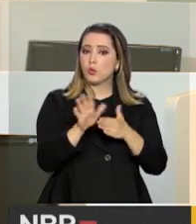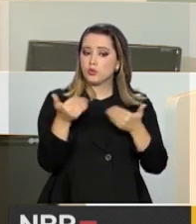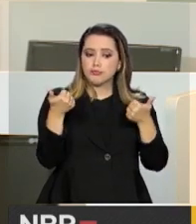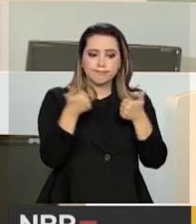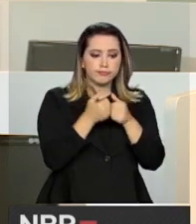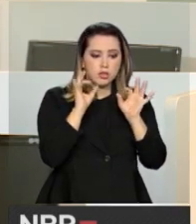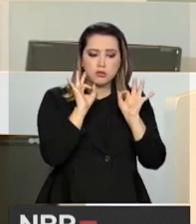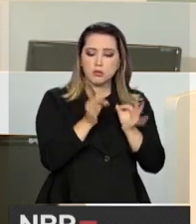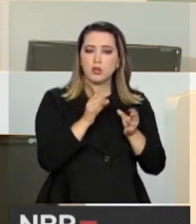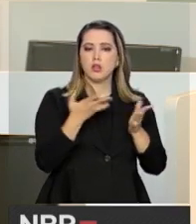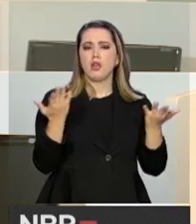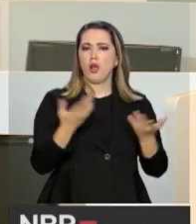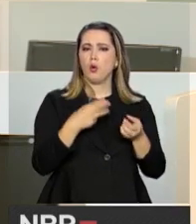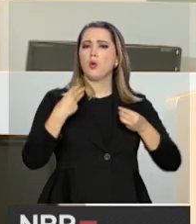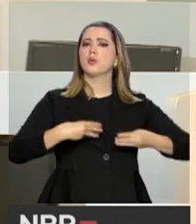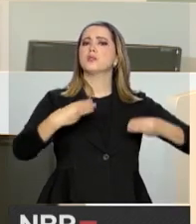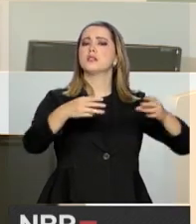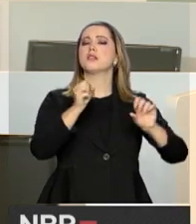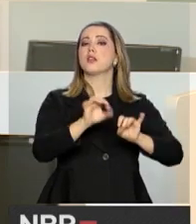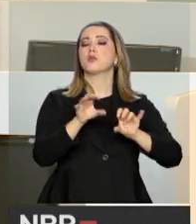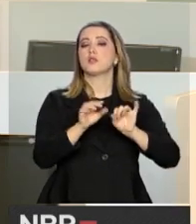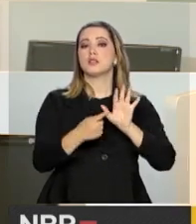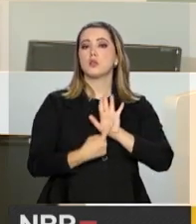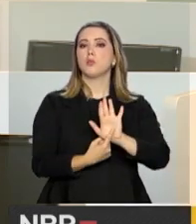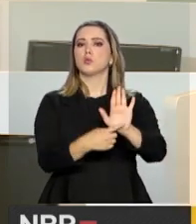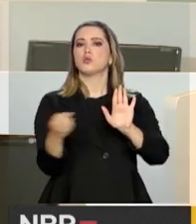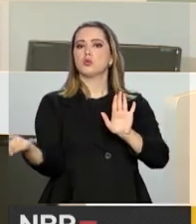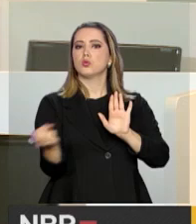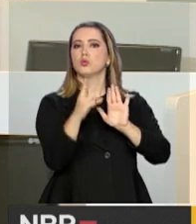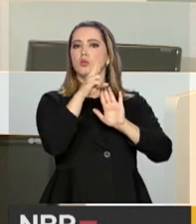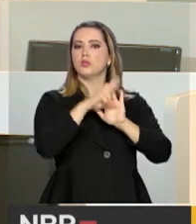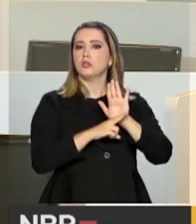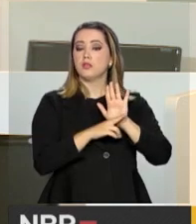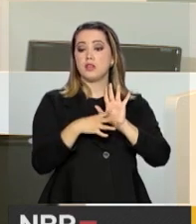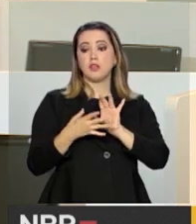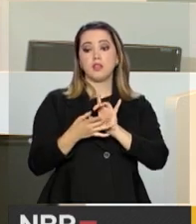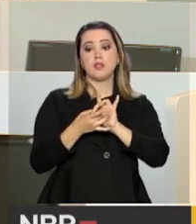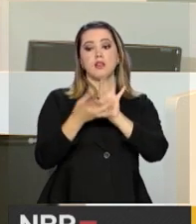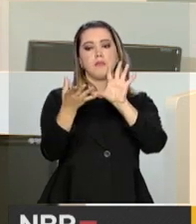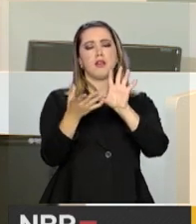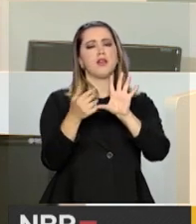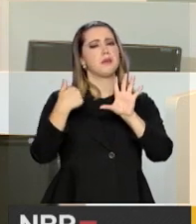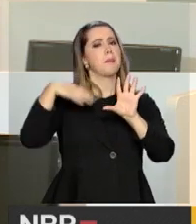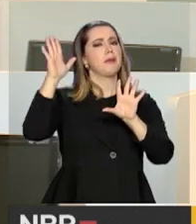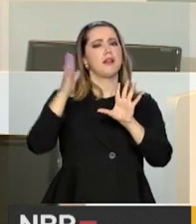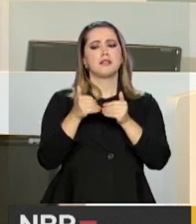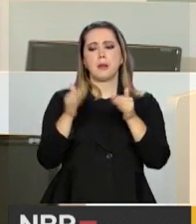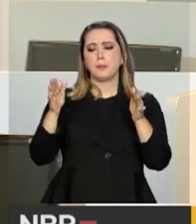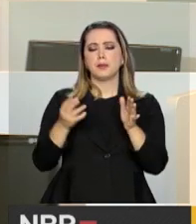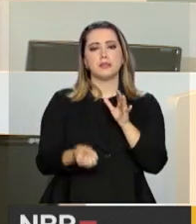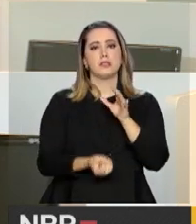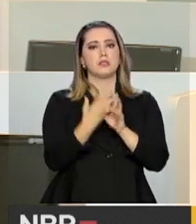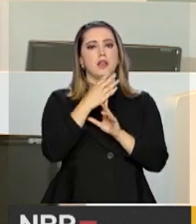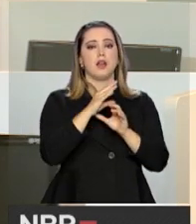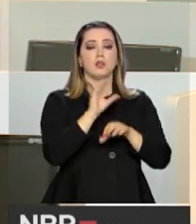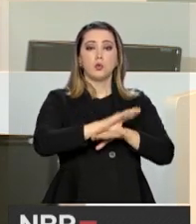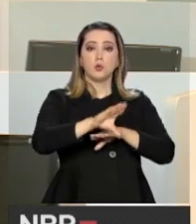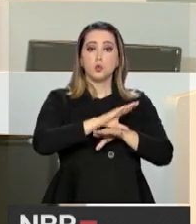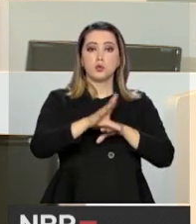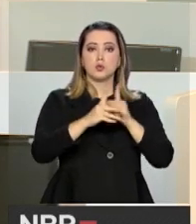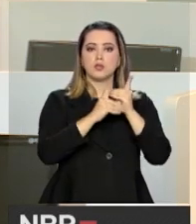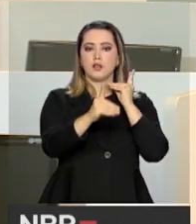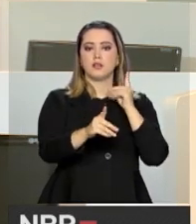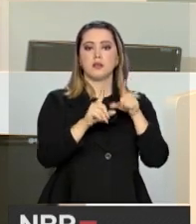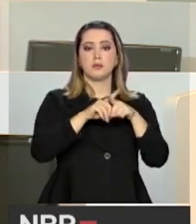apresentou uma nova regulamentação que prevê mais liberdade para as instituições abrirem, criarem cursos à distância.